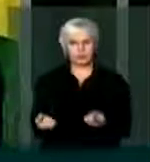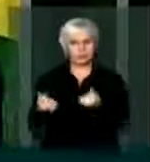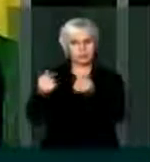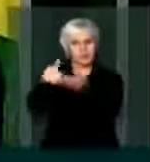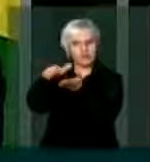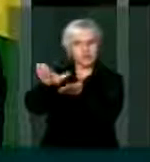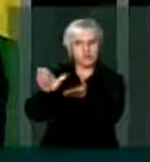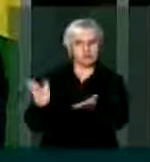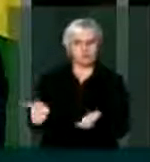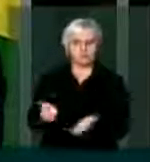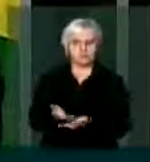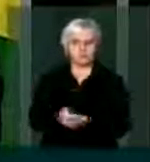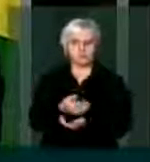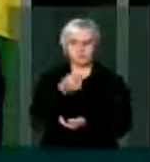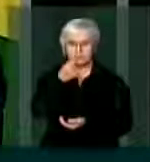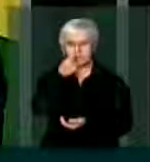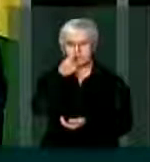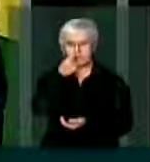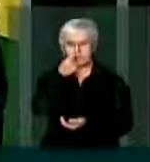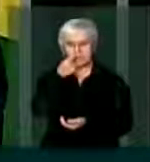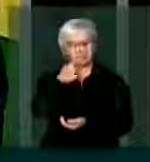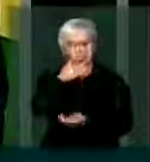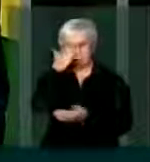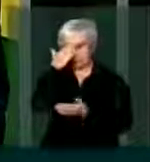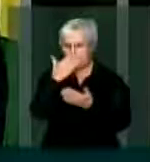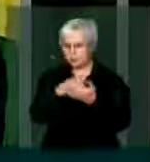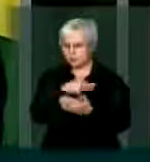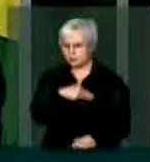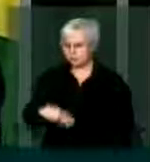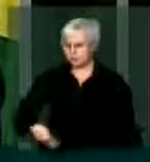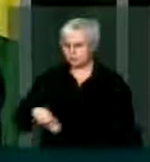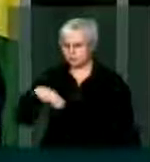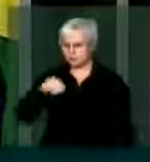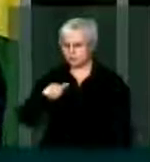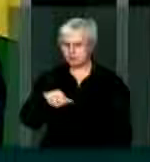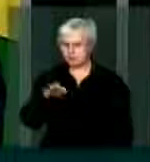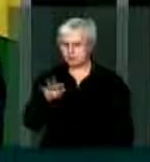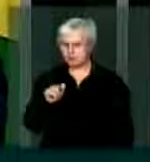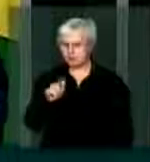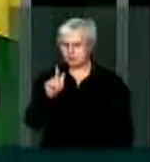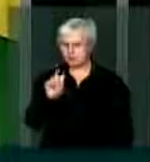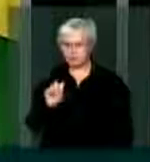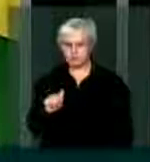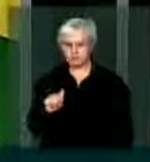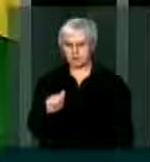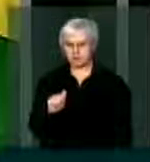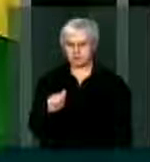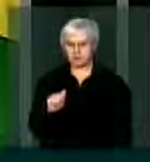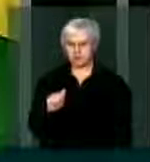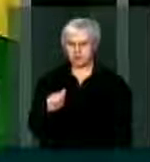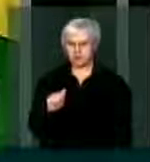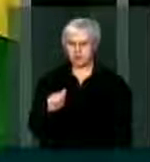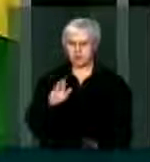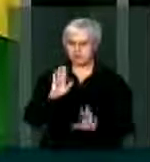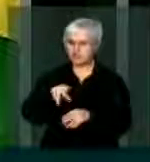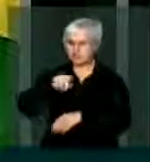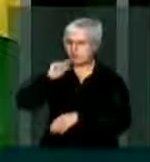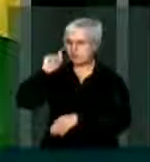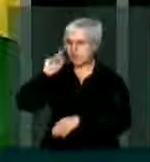Fazenda. Não acredito que o ministro Mantega há muito perdeu o respeito do Brasil.